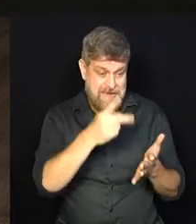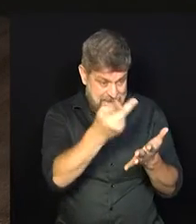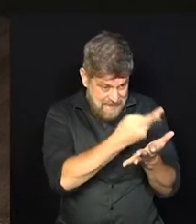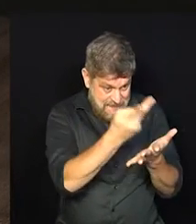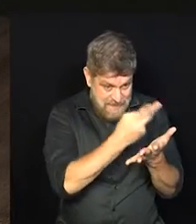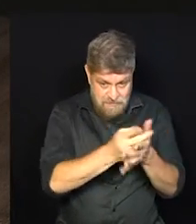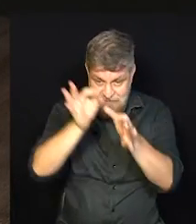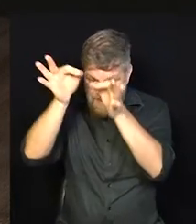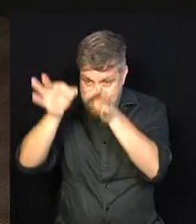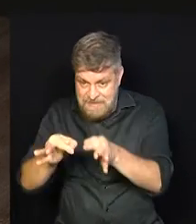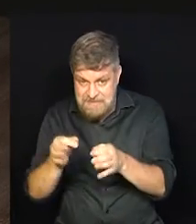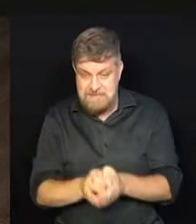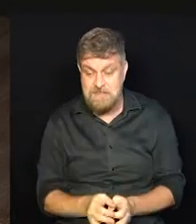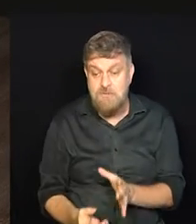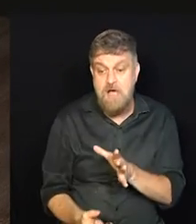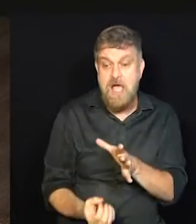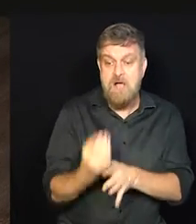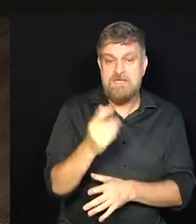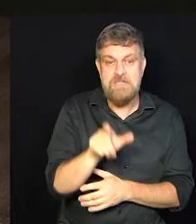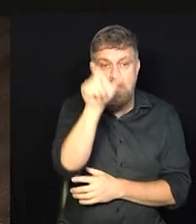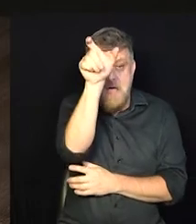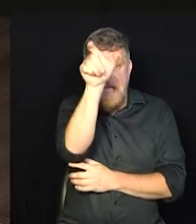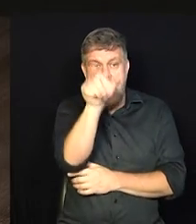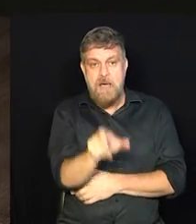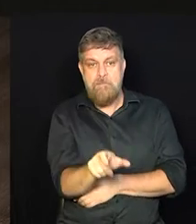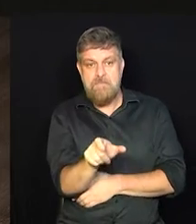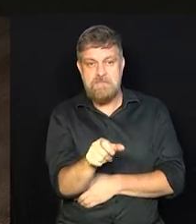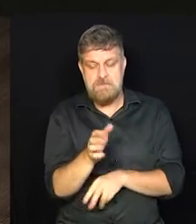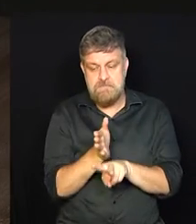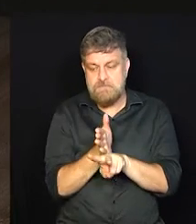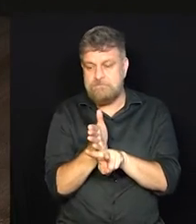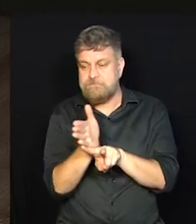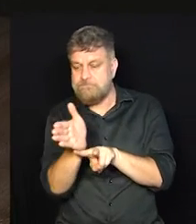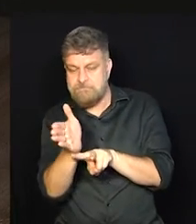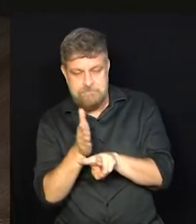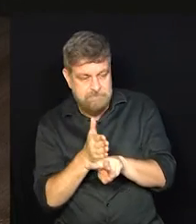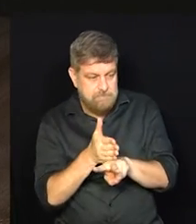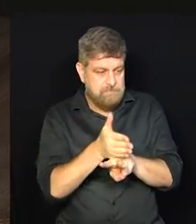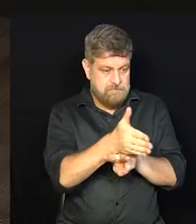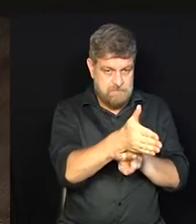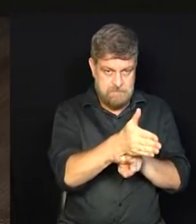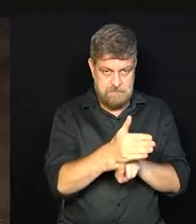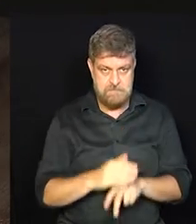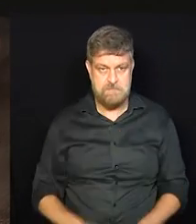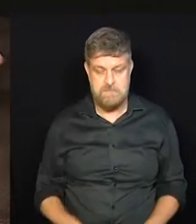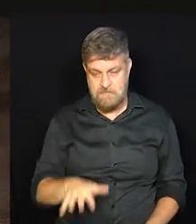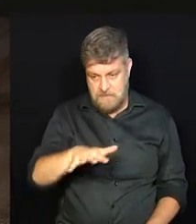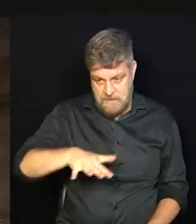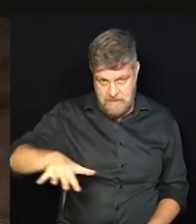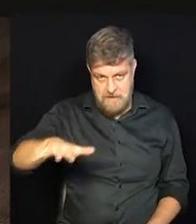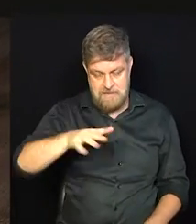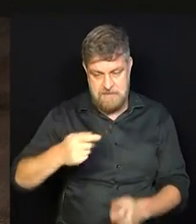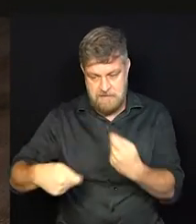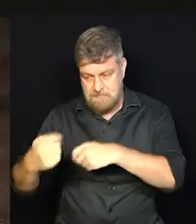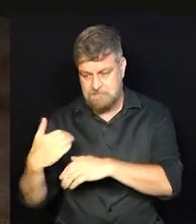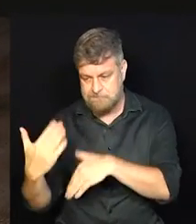pode ter no meio desse caminho para que a pessoa possa, ou então, crescer no seu empreendimento, ou